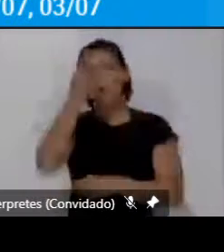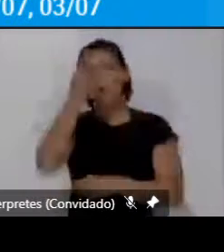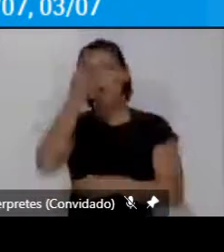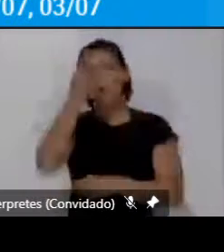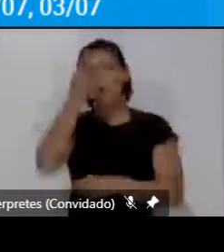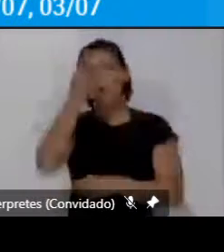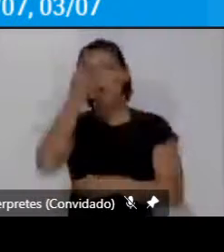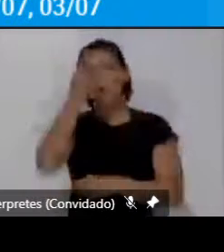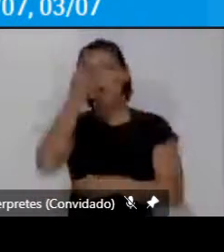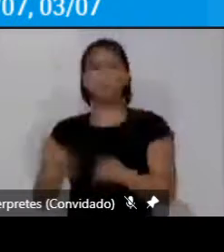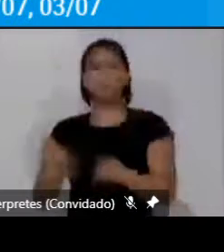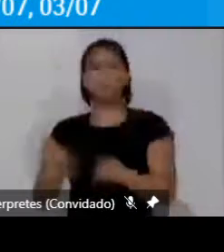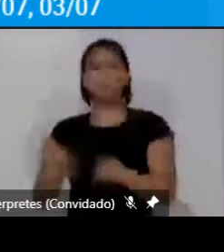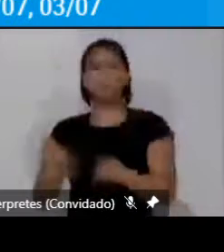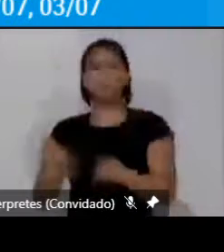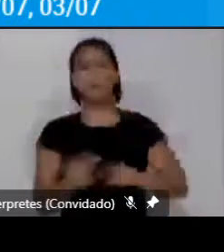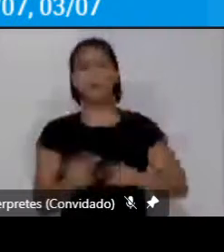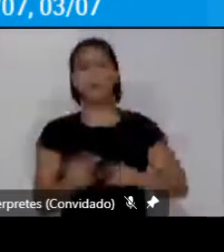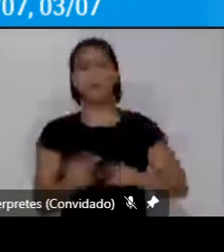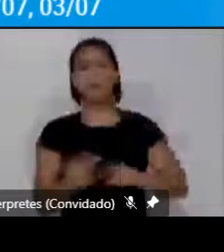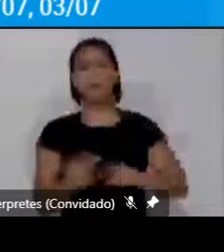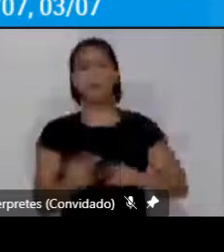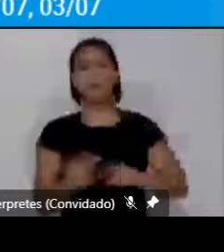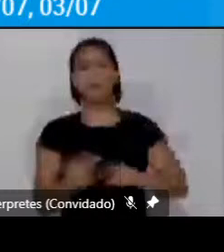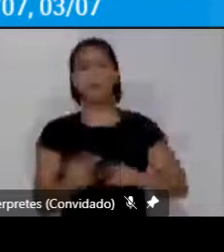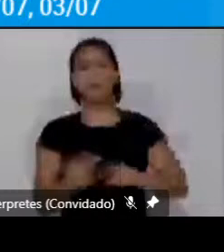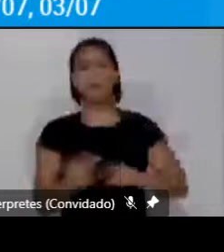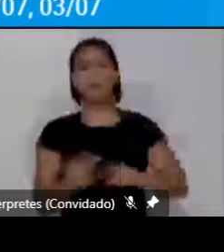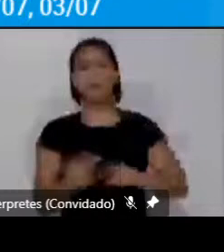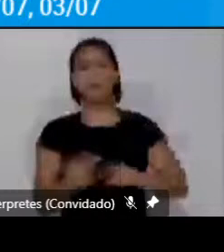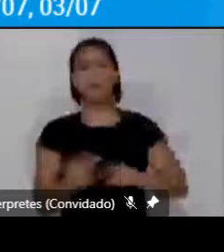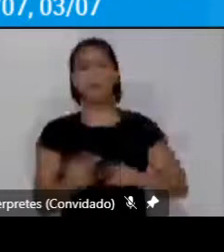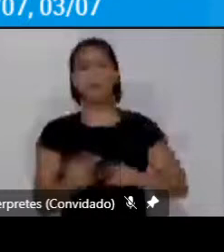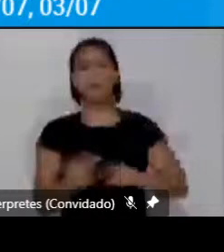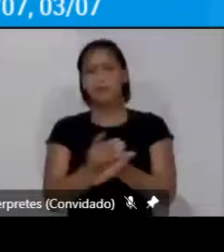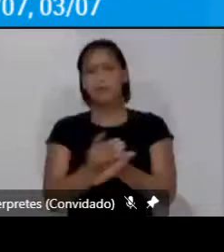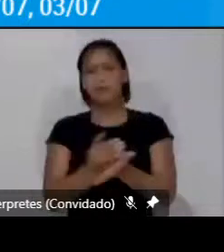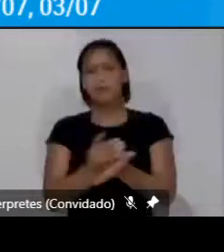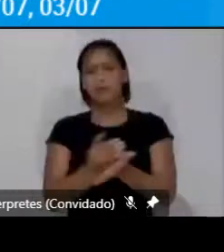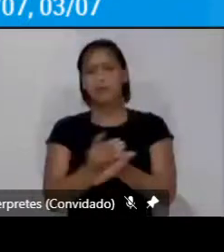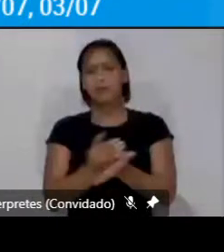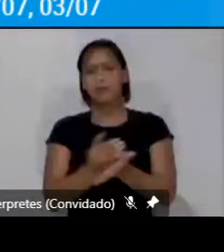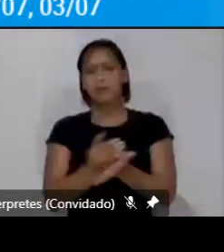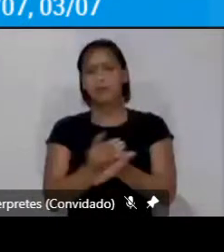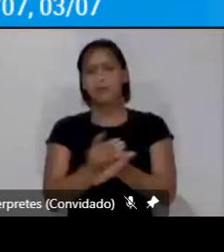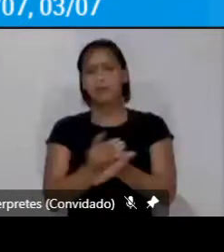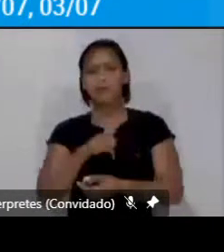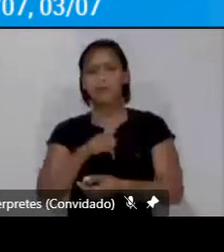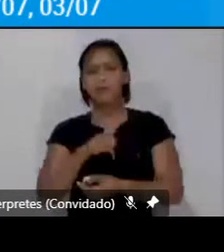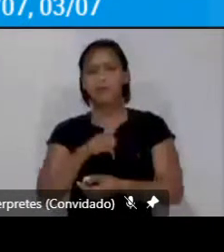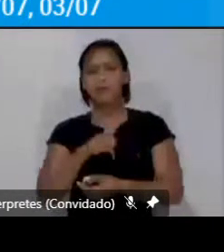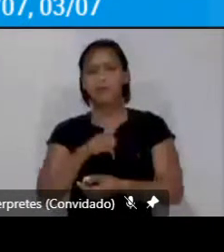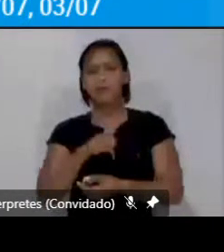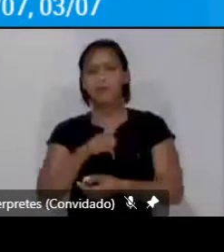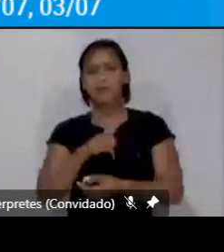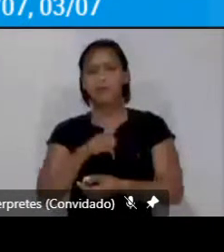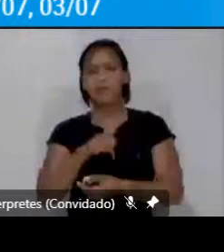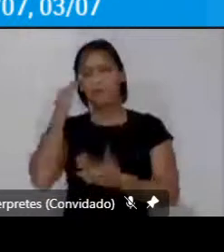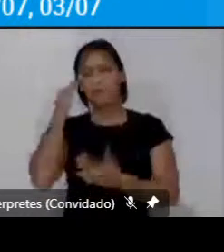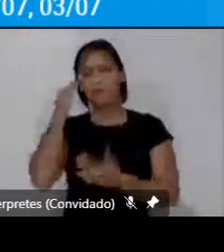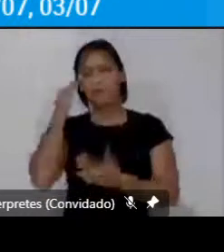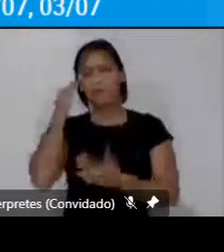dessa percepção nós temos realmente que entender a mobilidade e o